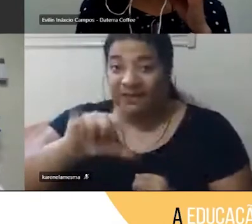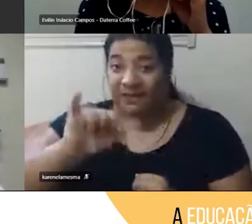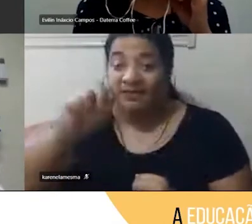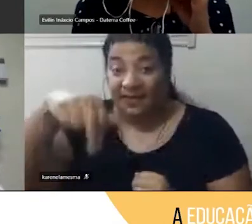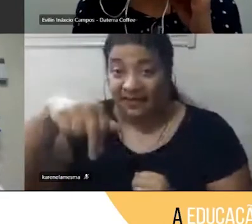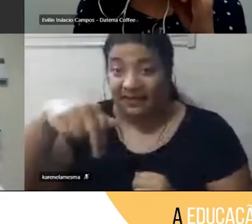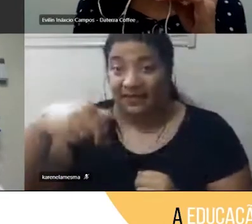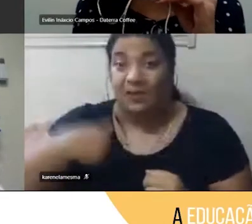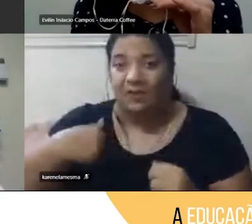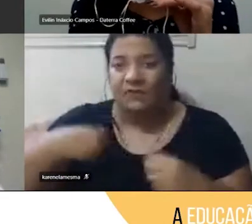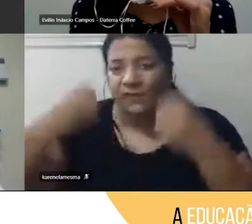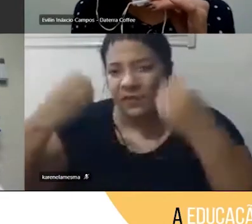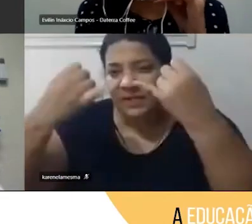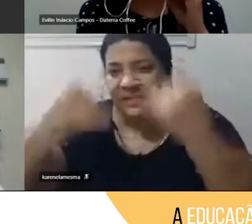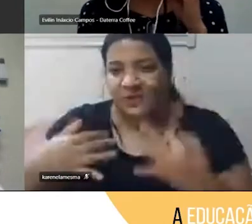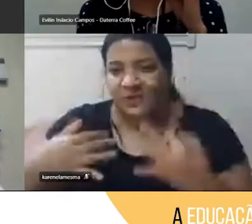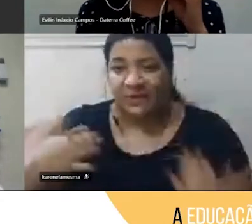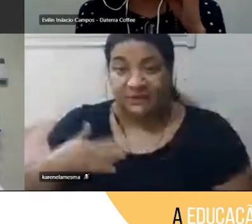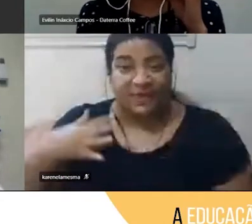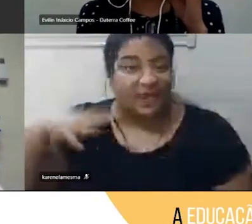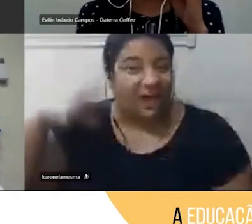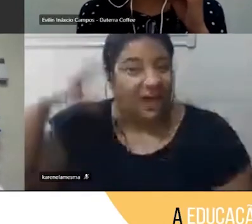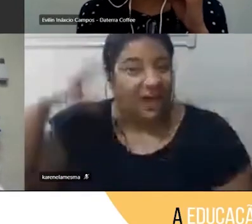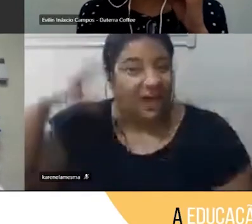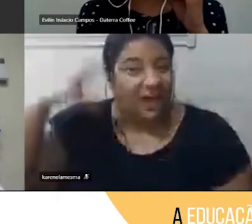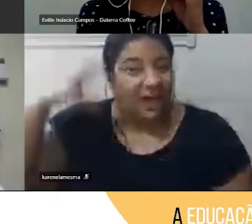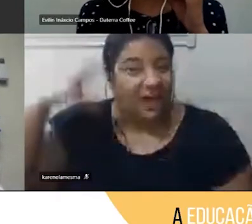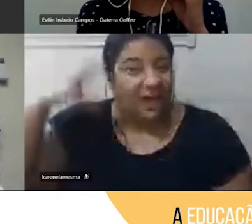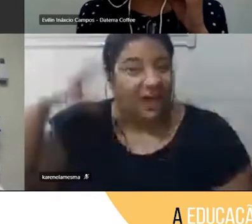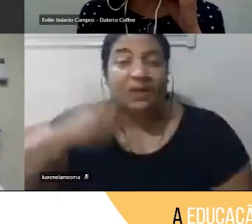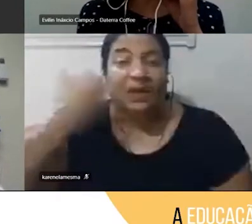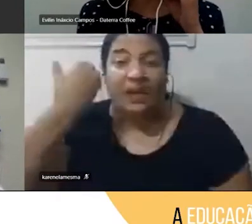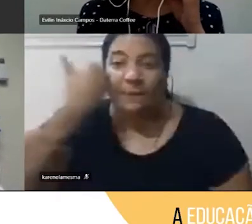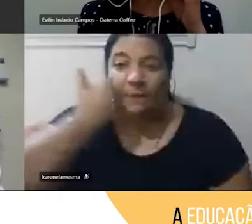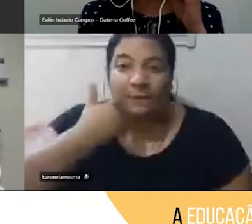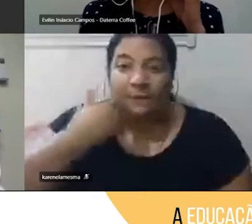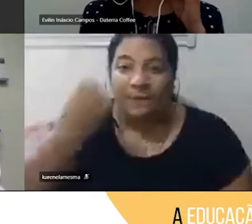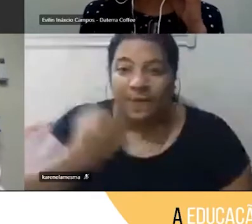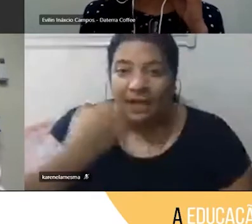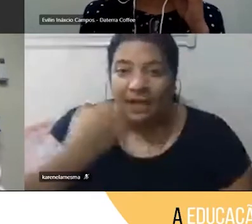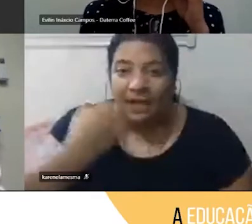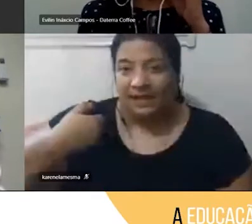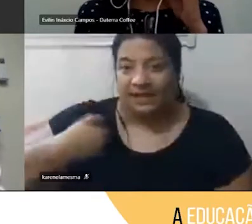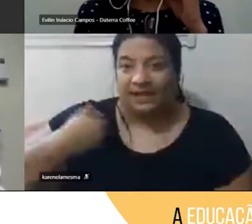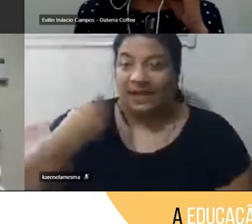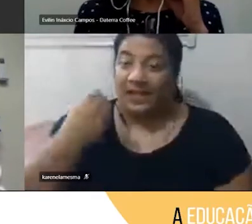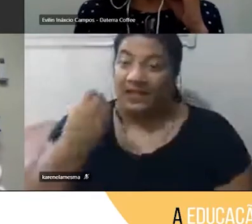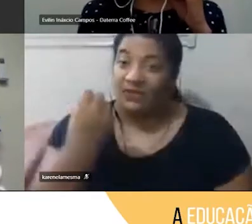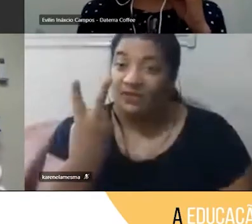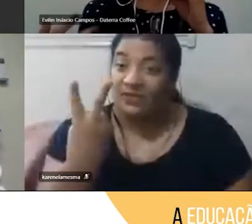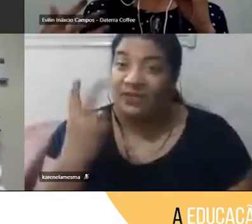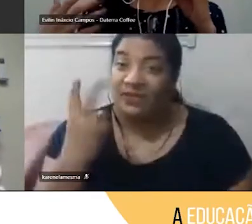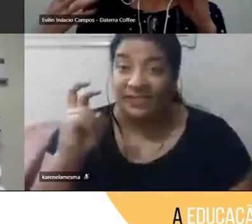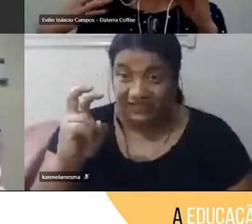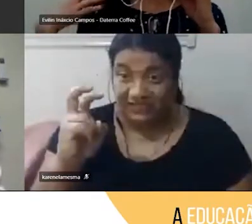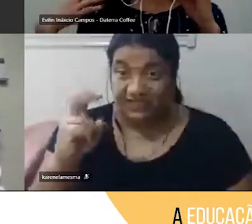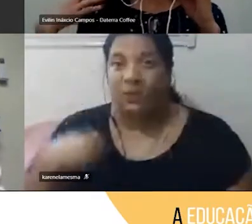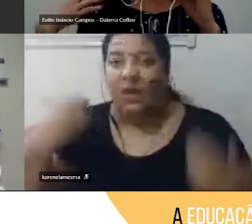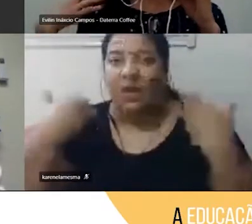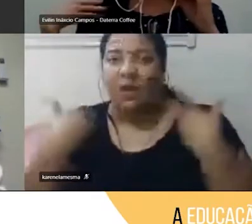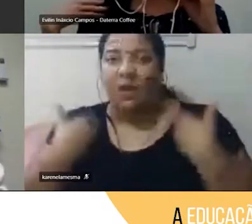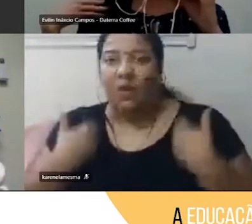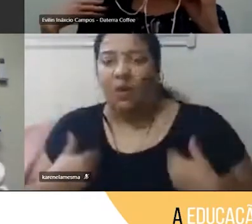fazendo a minha audiodescrição. Sou uma mulher branca de 25 anos de idade, estou vestida com uma